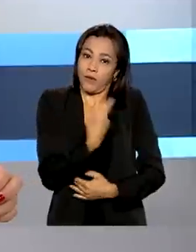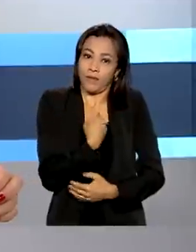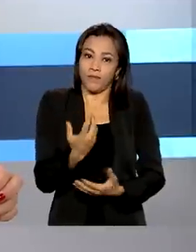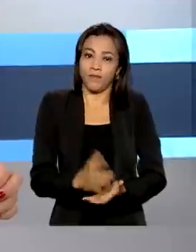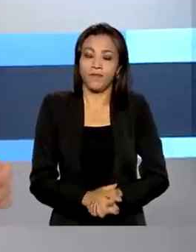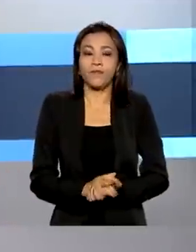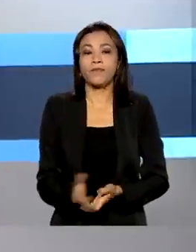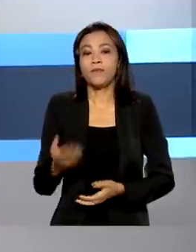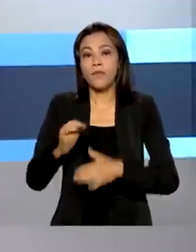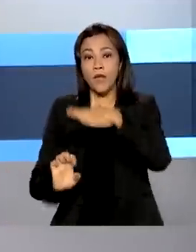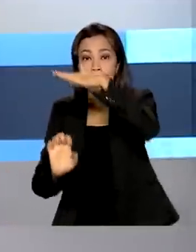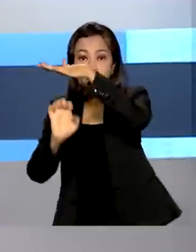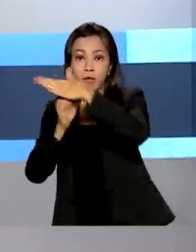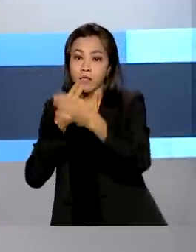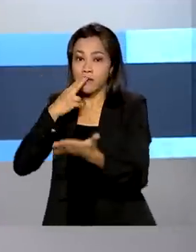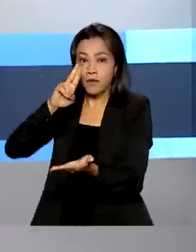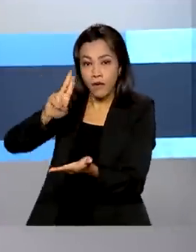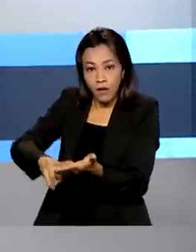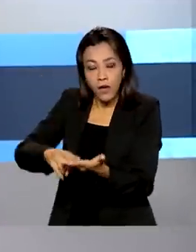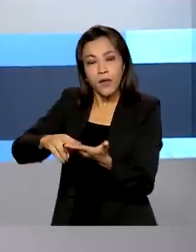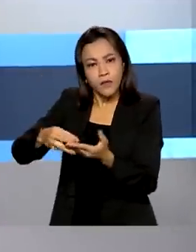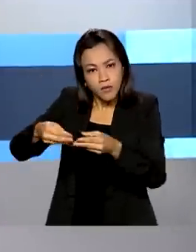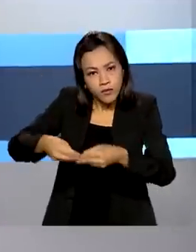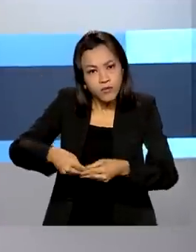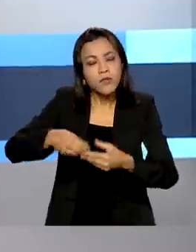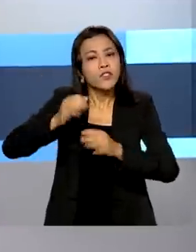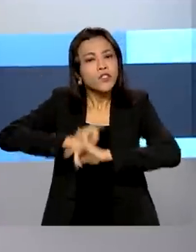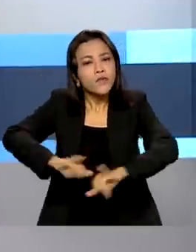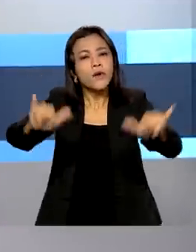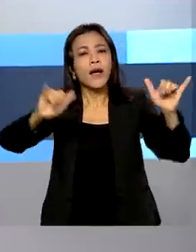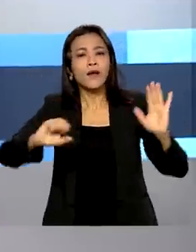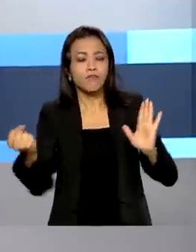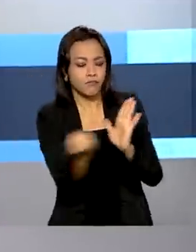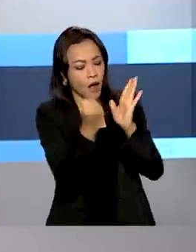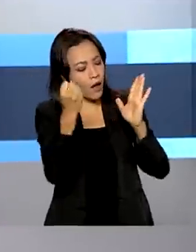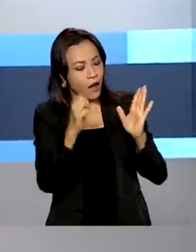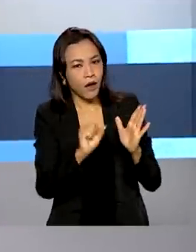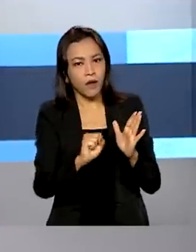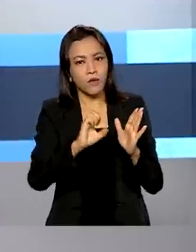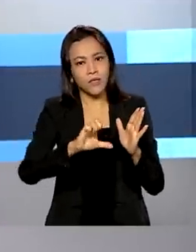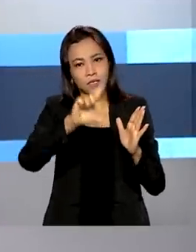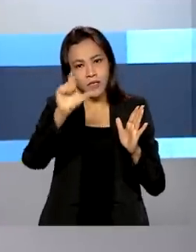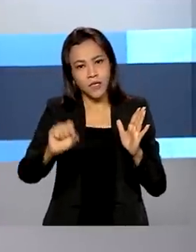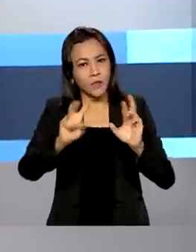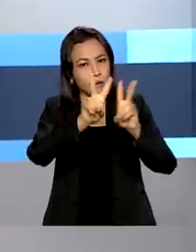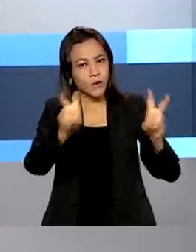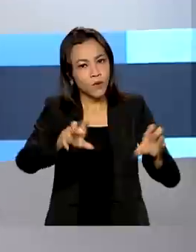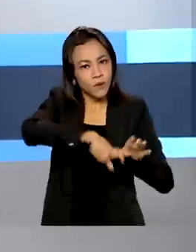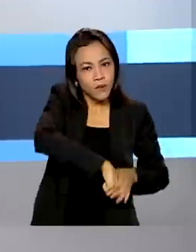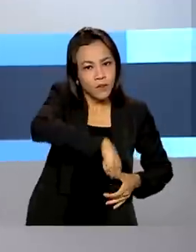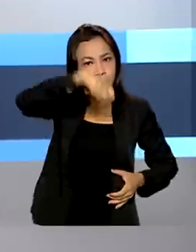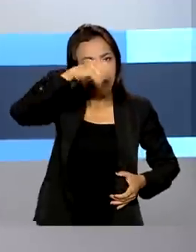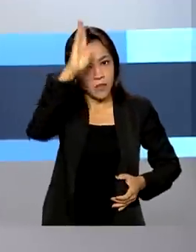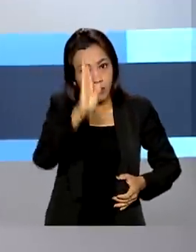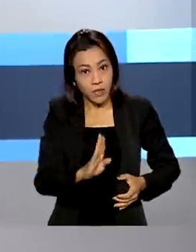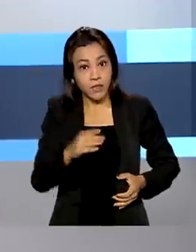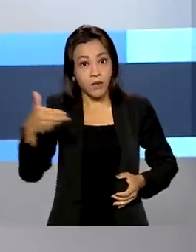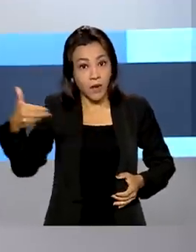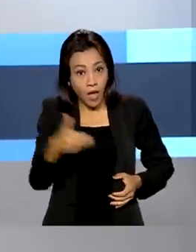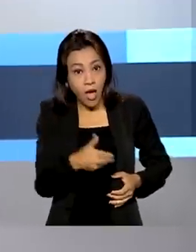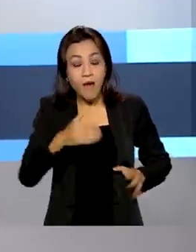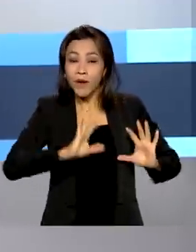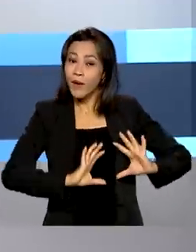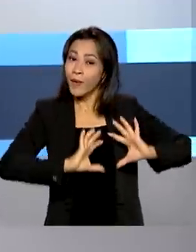Os Correios lançaram mais um selo em homenagem ao Bicentenário da Independência do Brasil. A emissão se soma à série